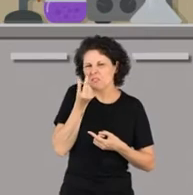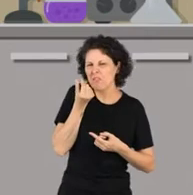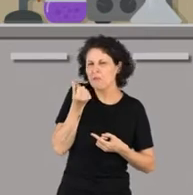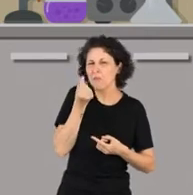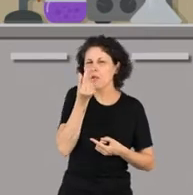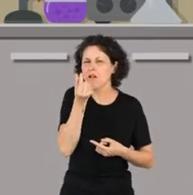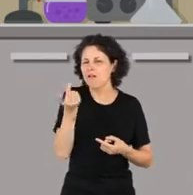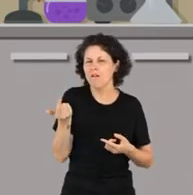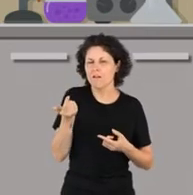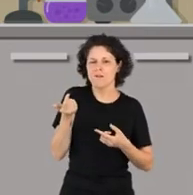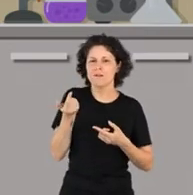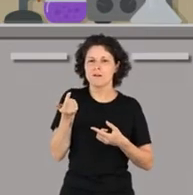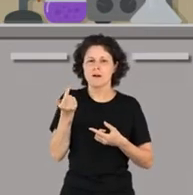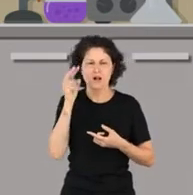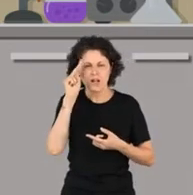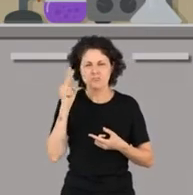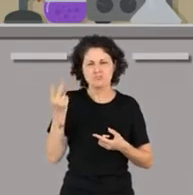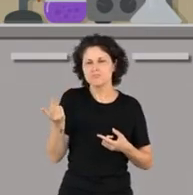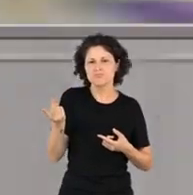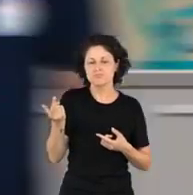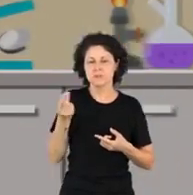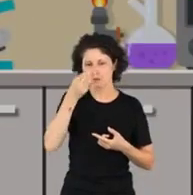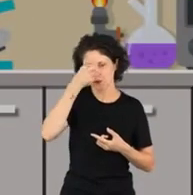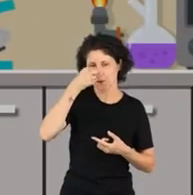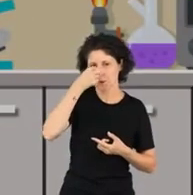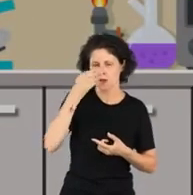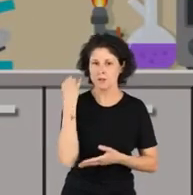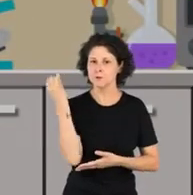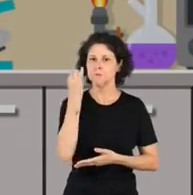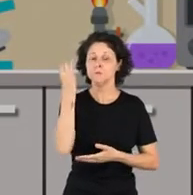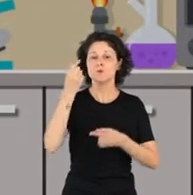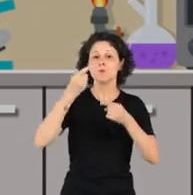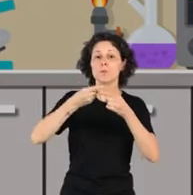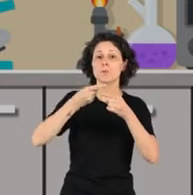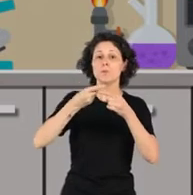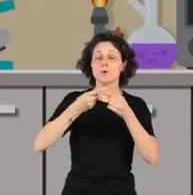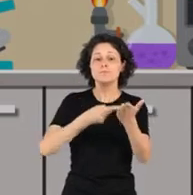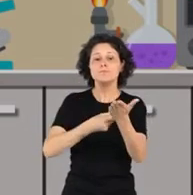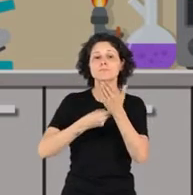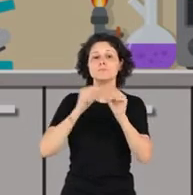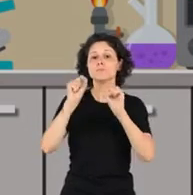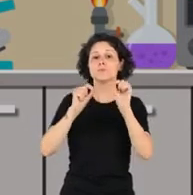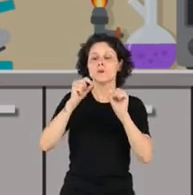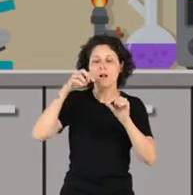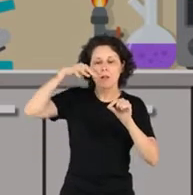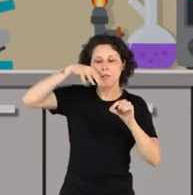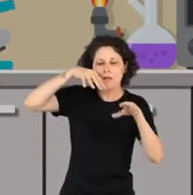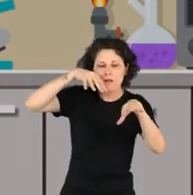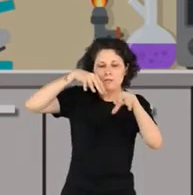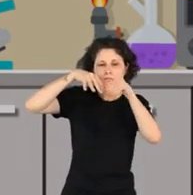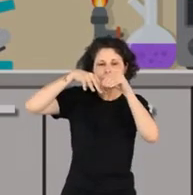muco produzido naturalmente pelo nosso sistema respiratório. A meleca do nariz é muito importante, pois ela tem a função de